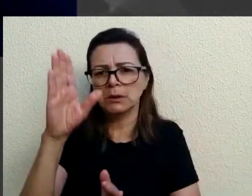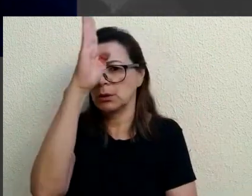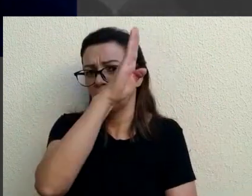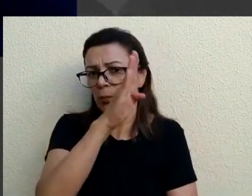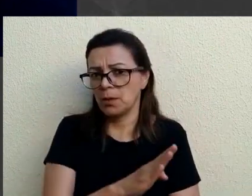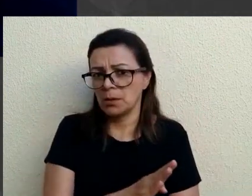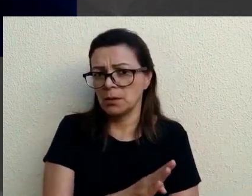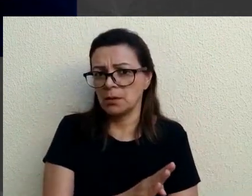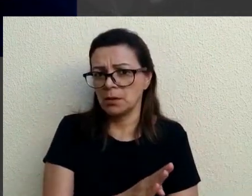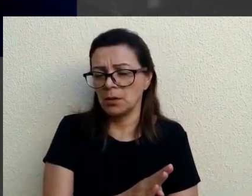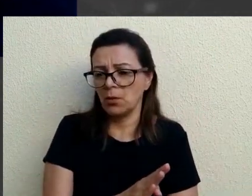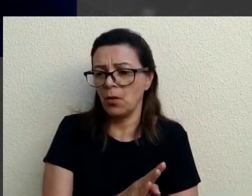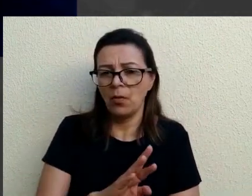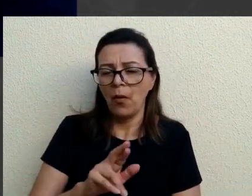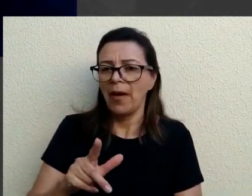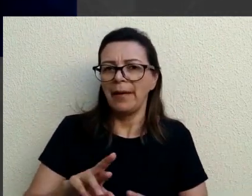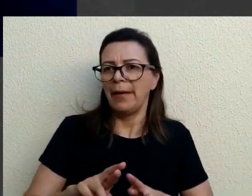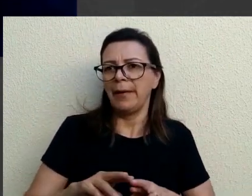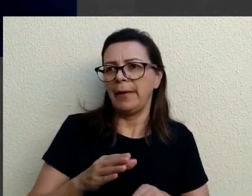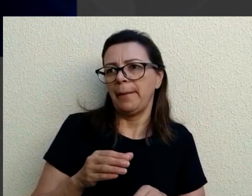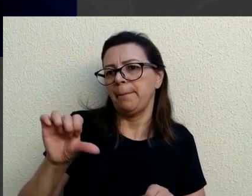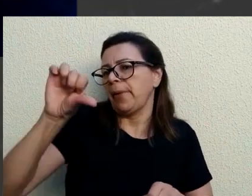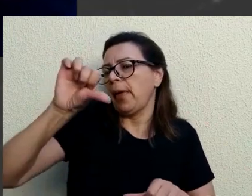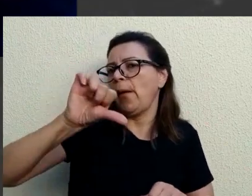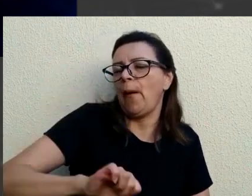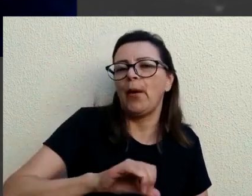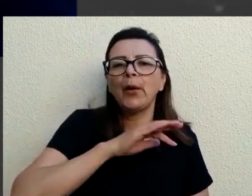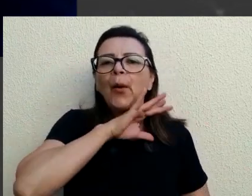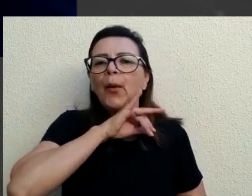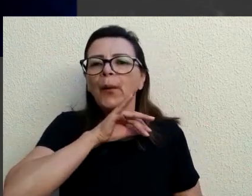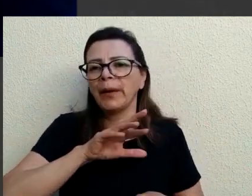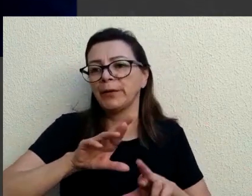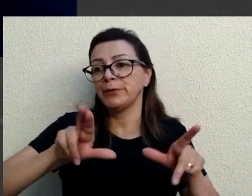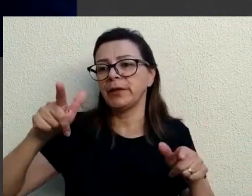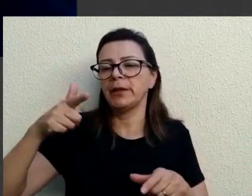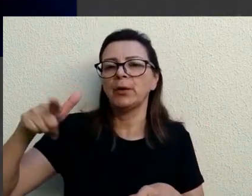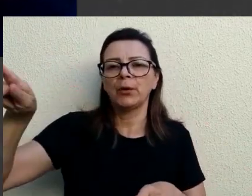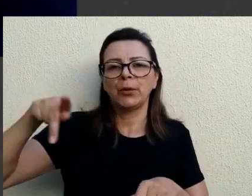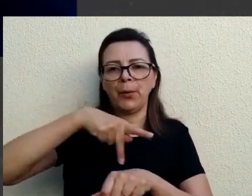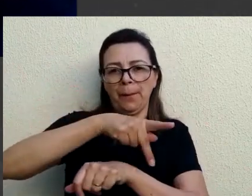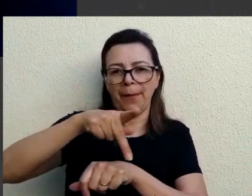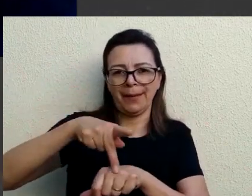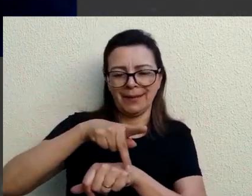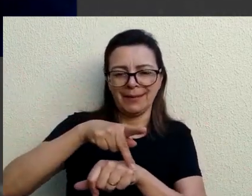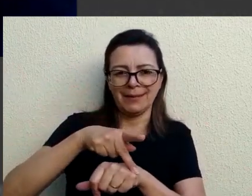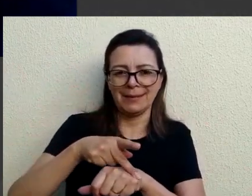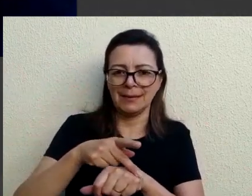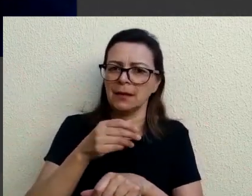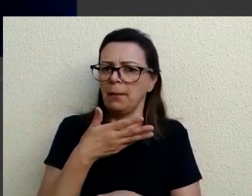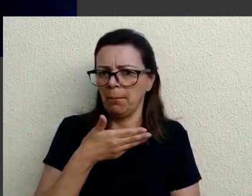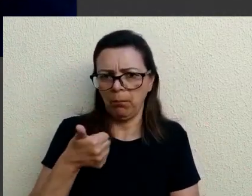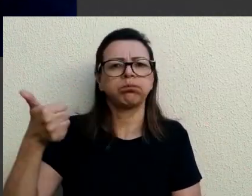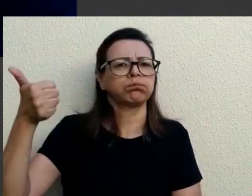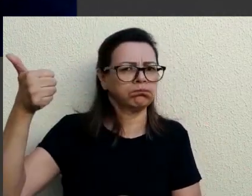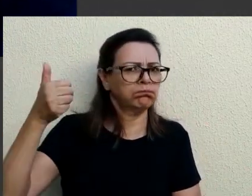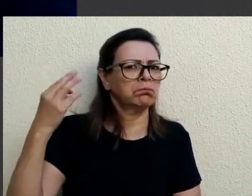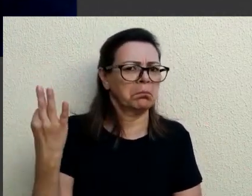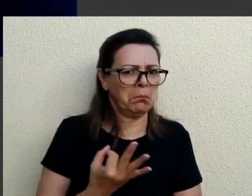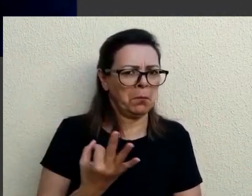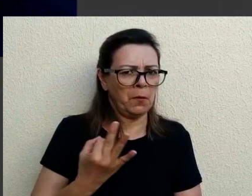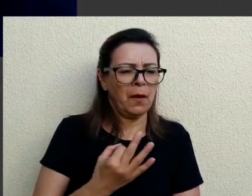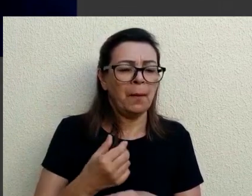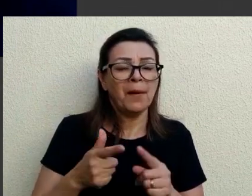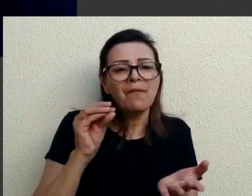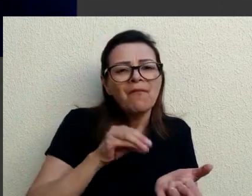estão sendo realizadas no Brasil não ficam devendo em nada para pesquisas estrangeiras, mas a gente tem acompanhado também alguns cortes nas universidades,